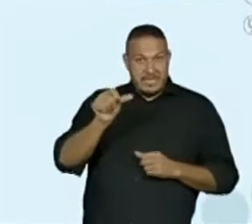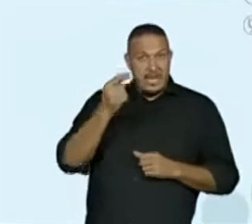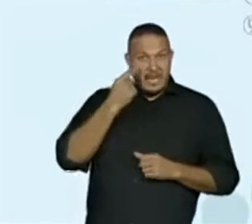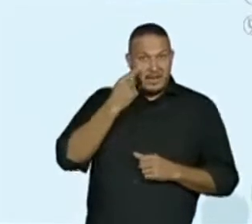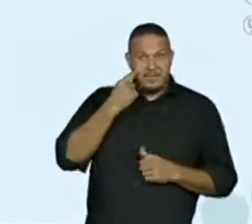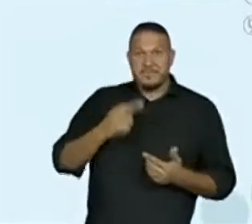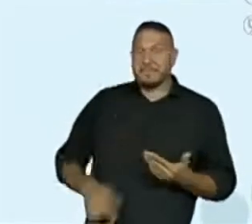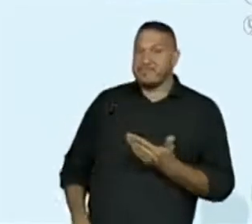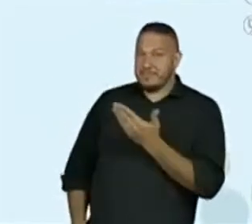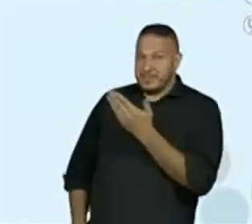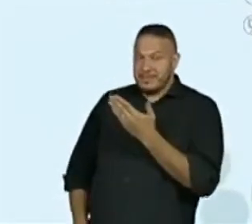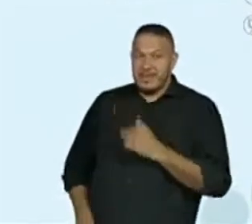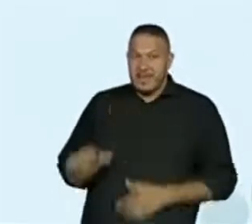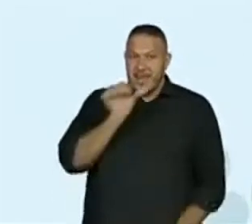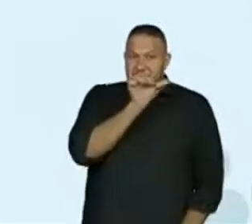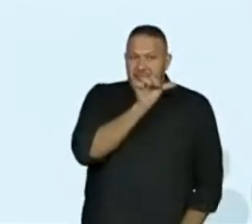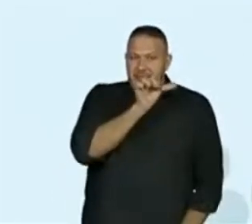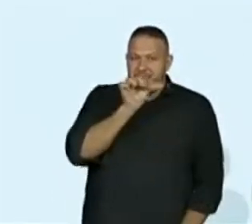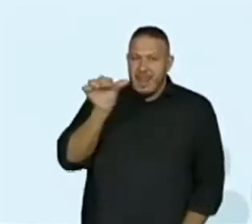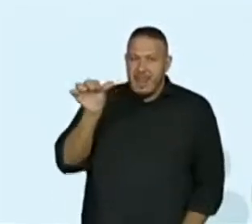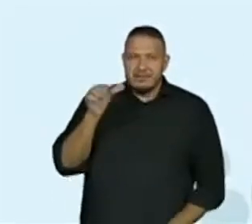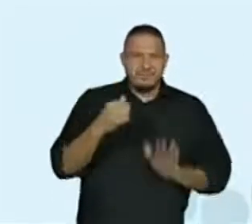Quero destacar,